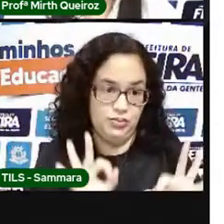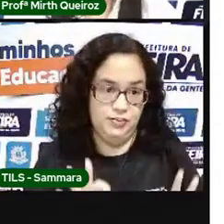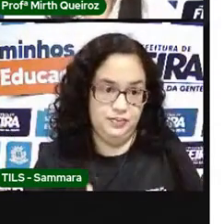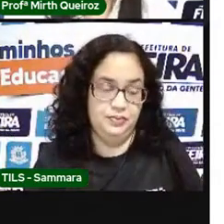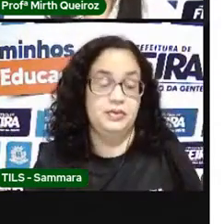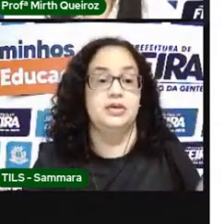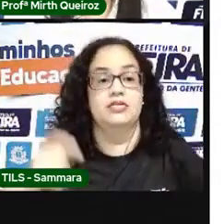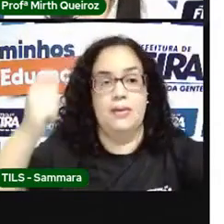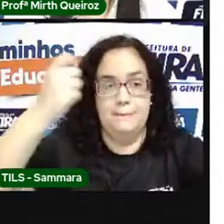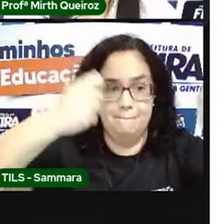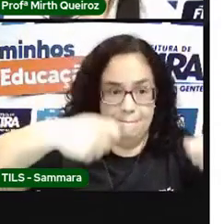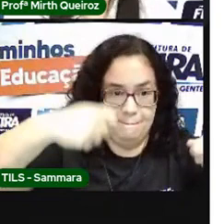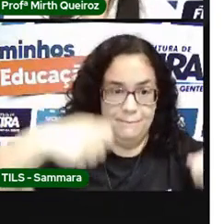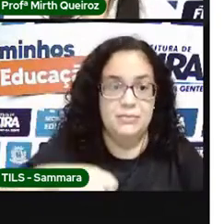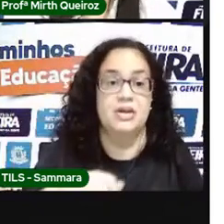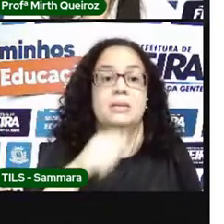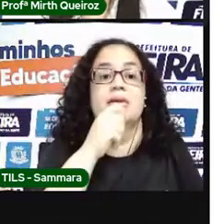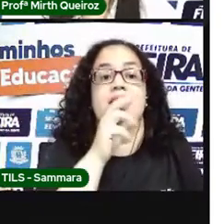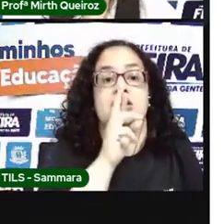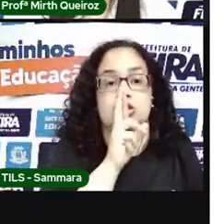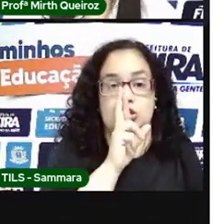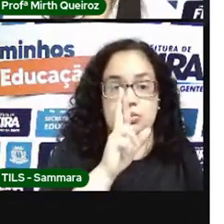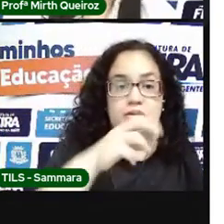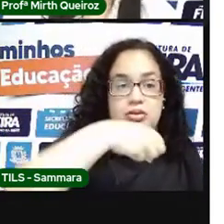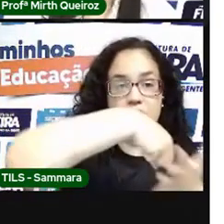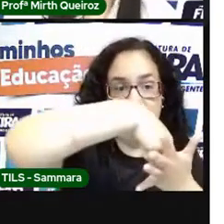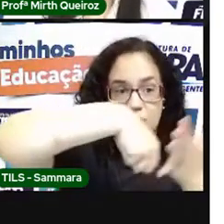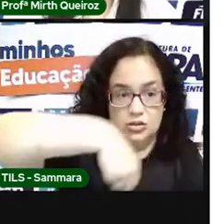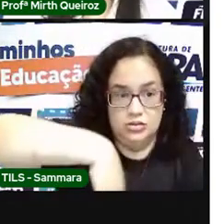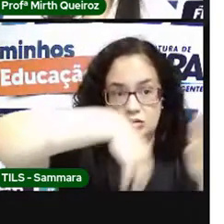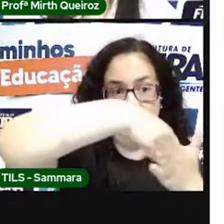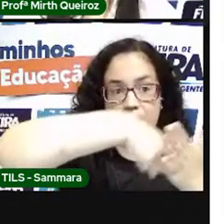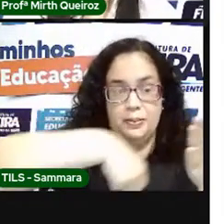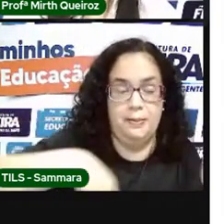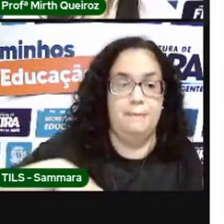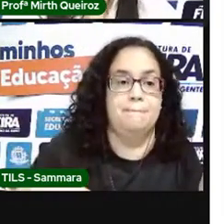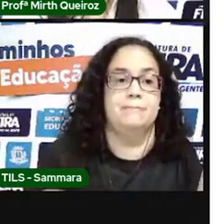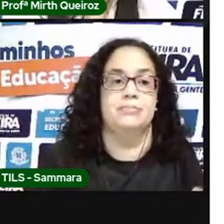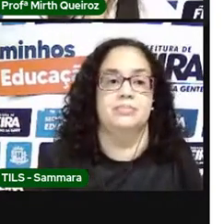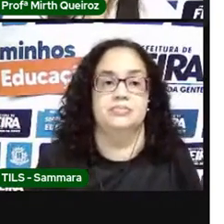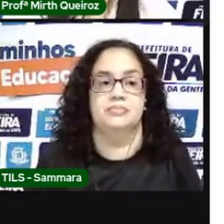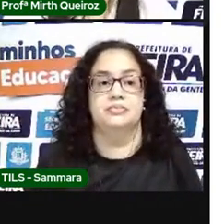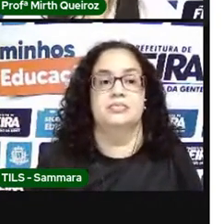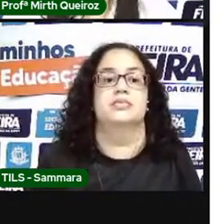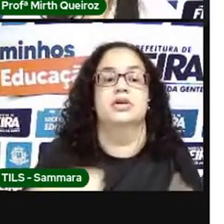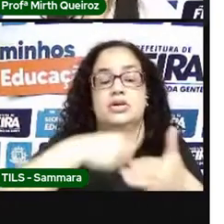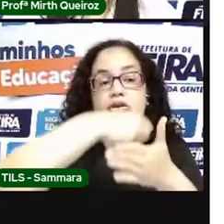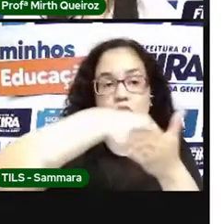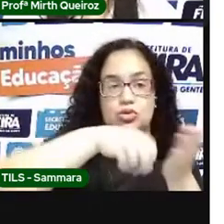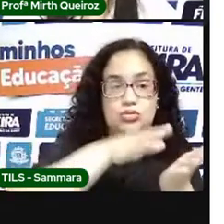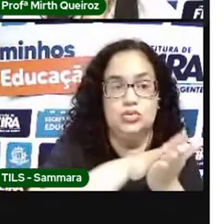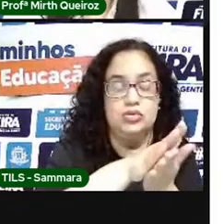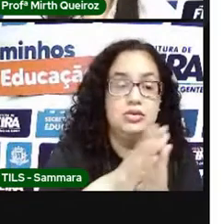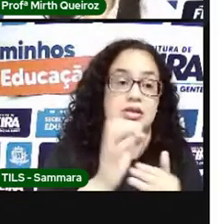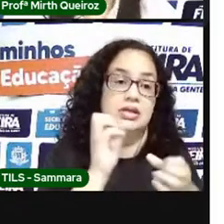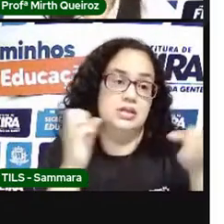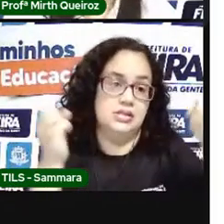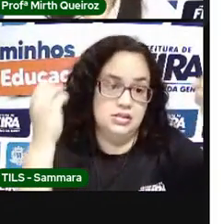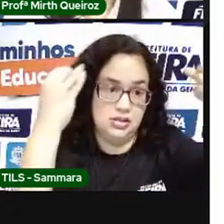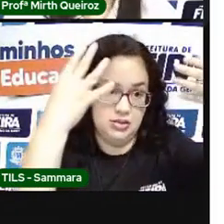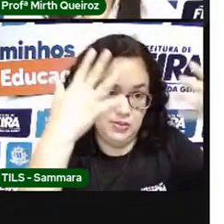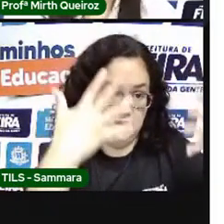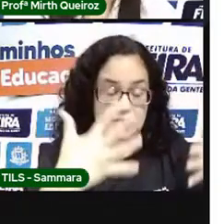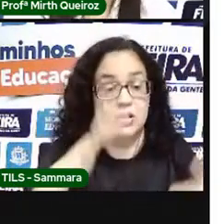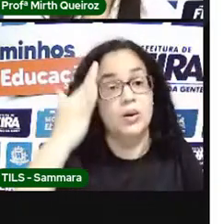vocês vão precisar para fazer as atividades. Pegue lá o seu bloco de atividades, né? As orientações para vocês